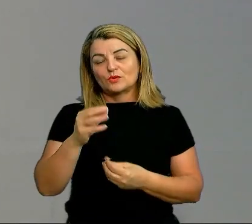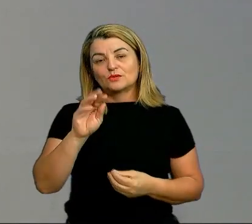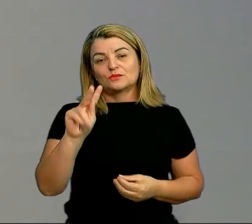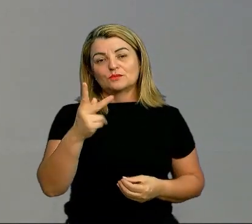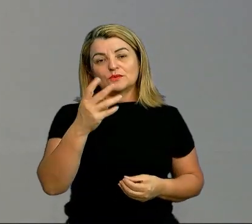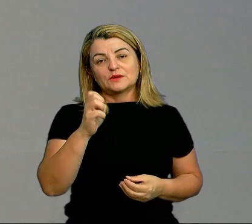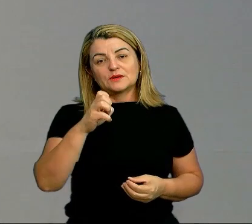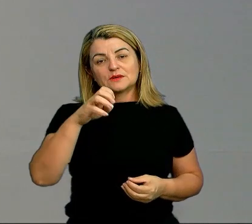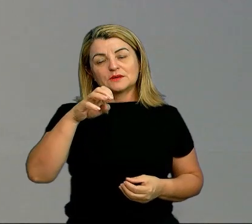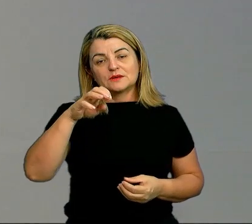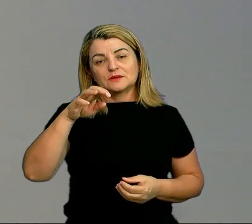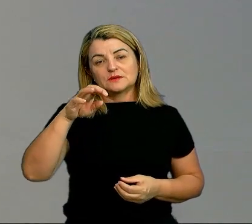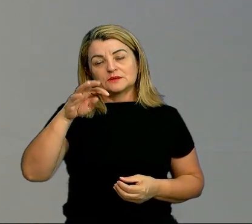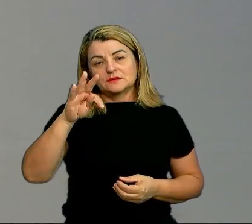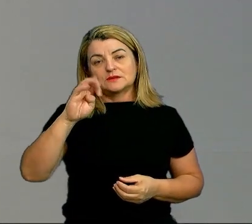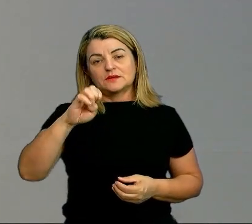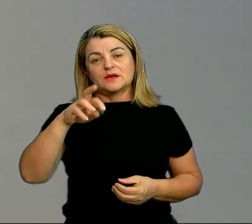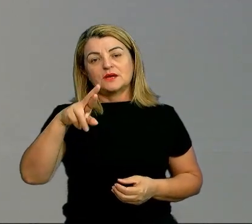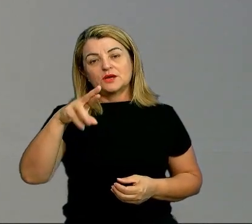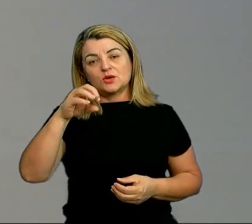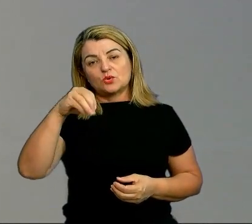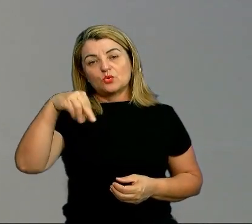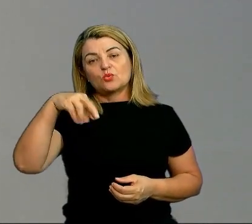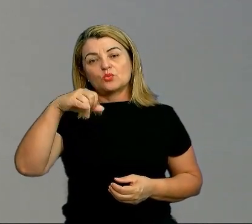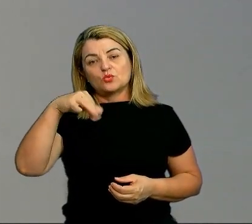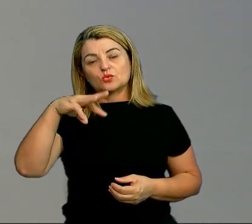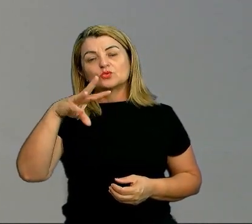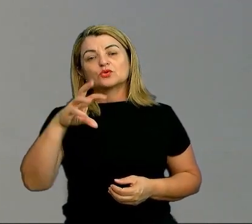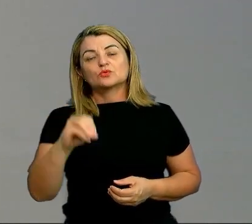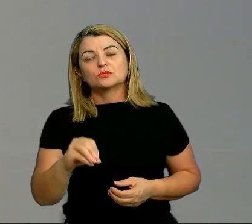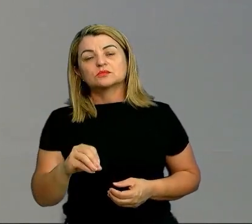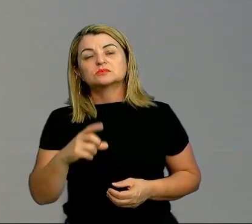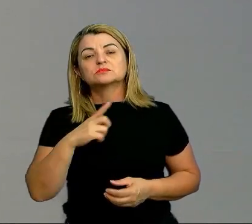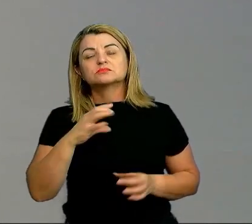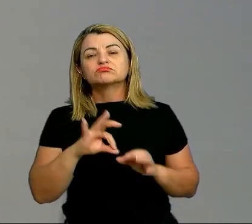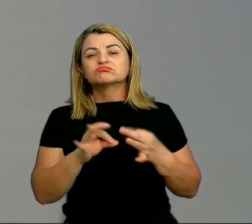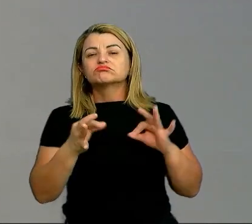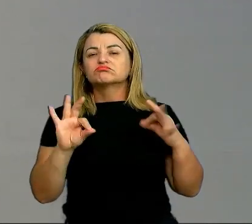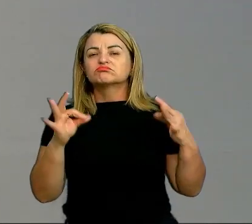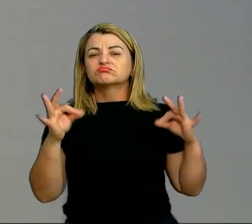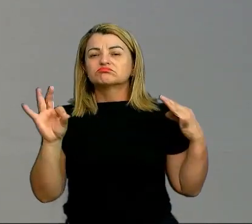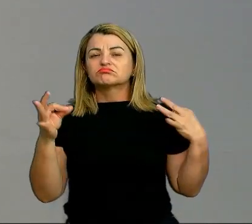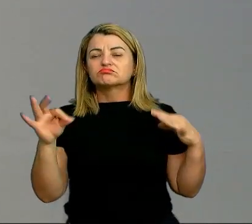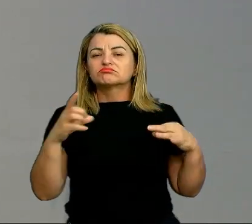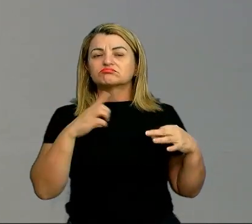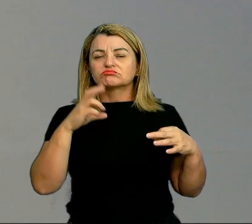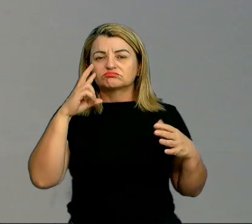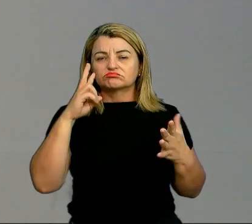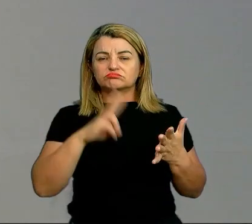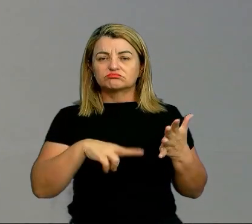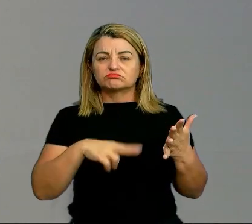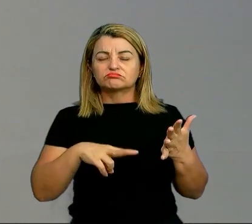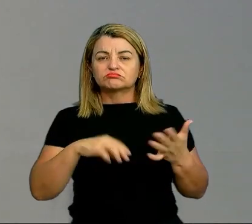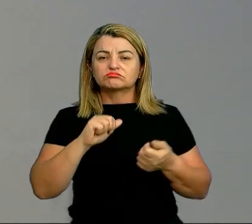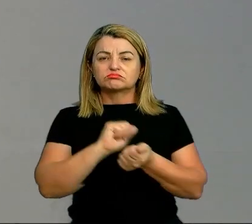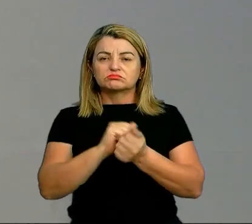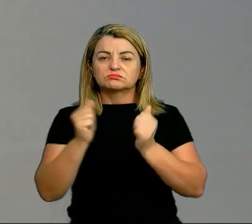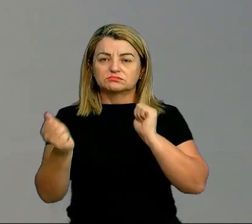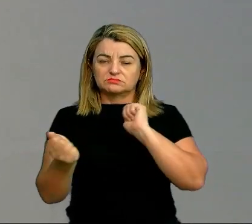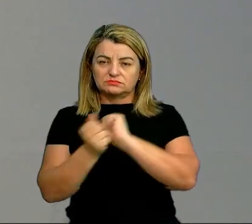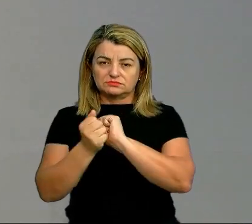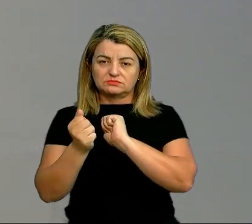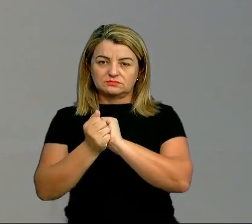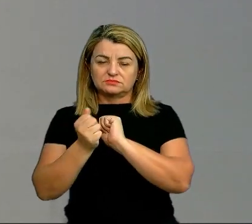Vamos ter uma leitura um pouquinho mais saturada, um pouquinho mais longa, mas de repente você já deva começar a se adaptar, a se